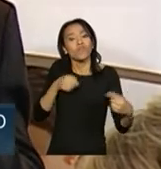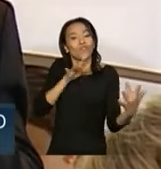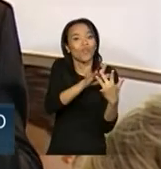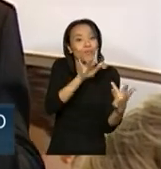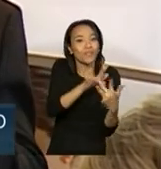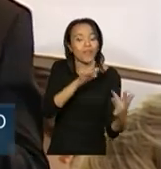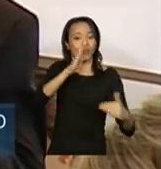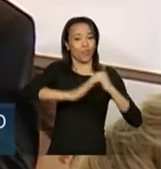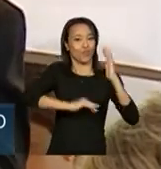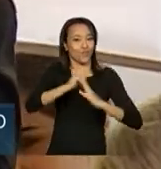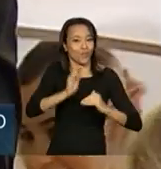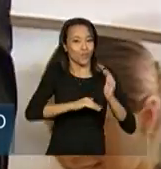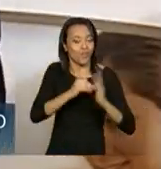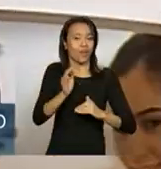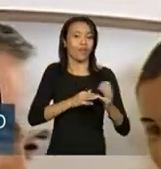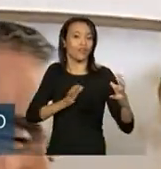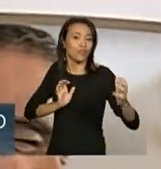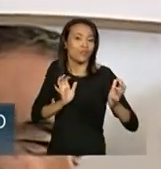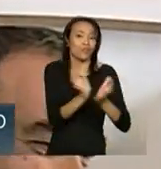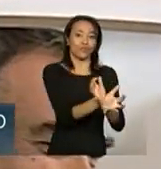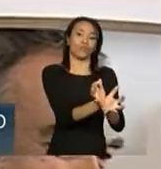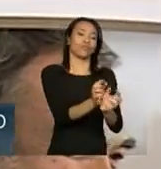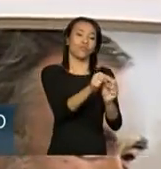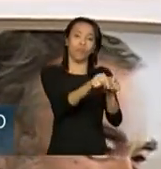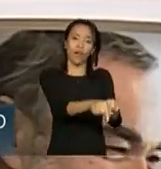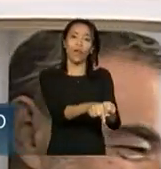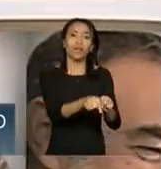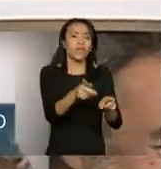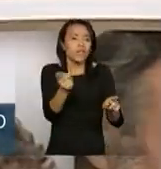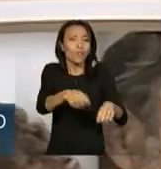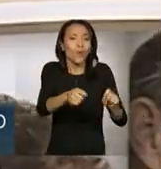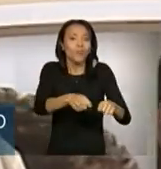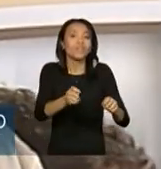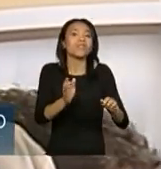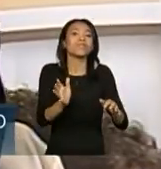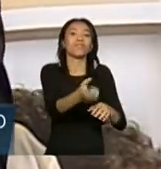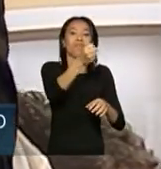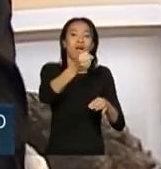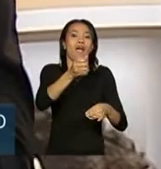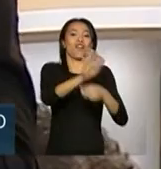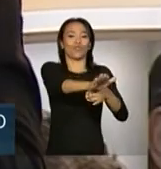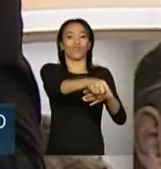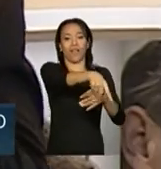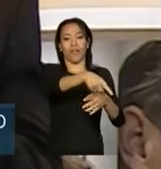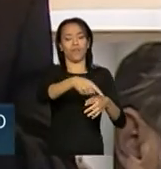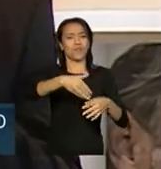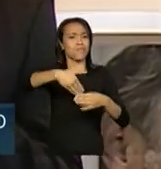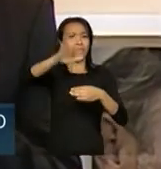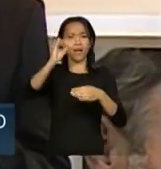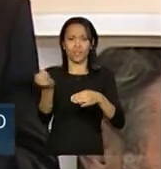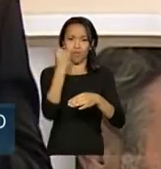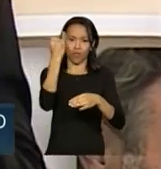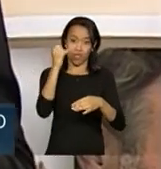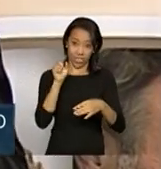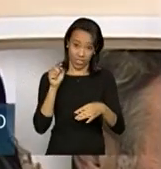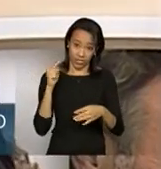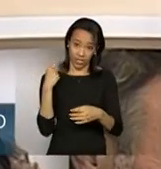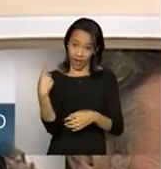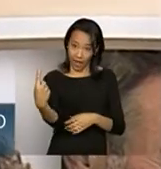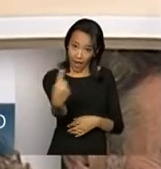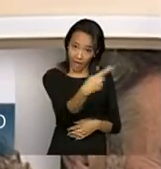profissionais juntos, com a comunidade junta, e a gente pôde salvar essas vidas. O que tem de mais importante em cada um de vocês